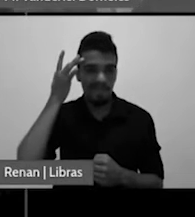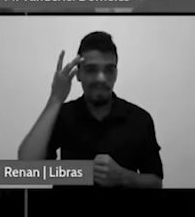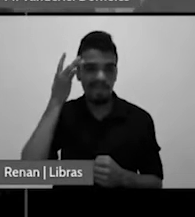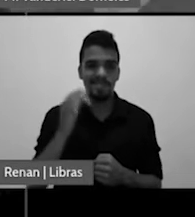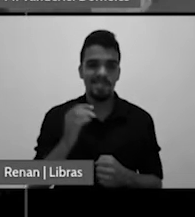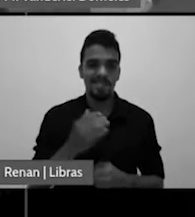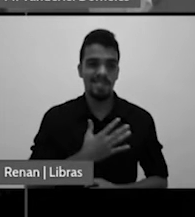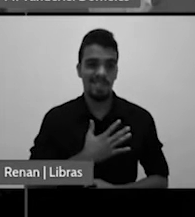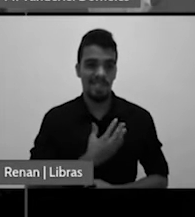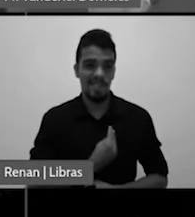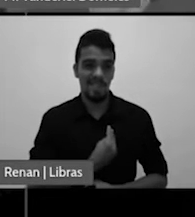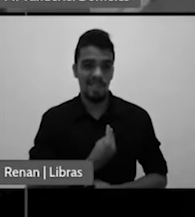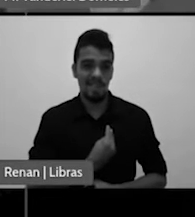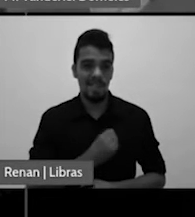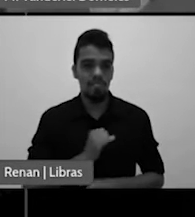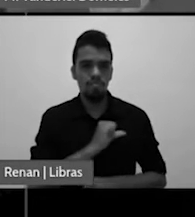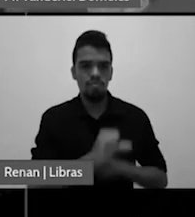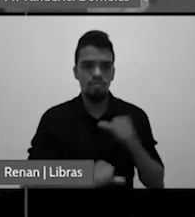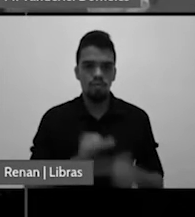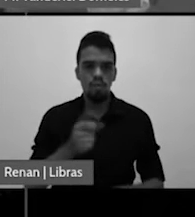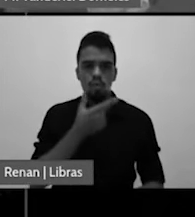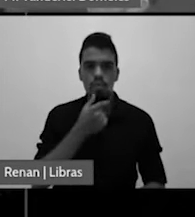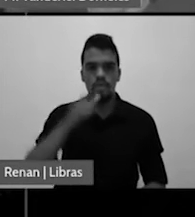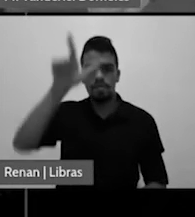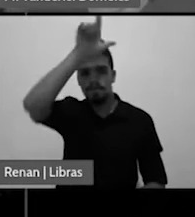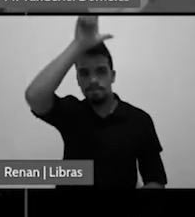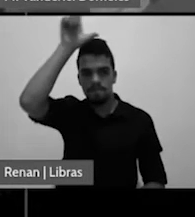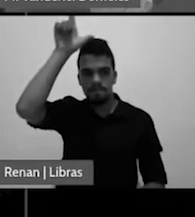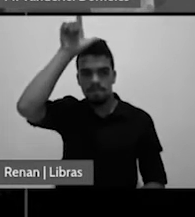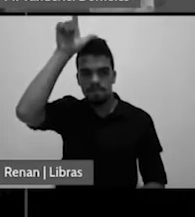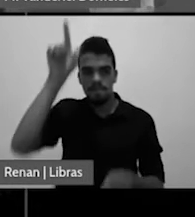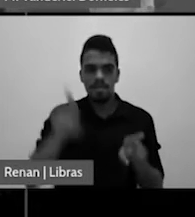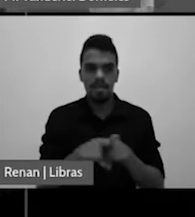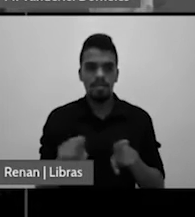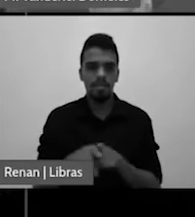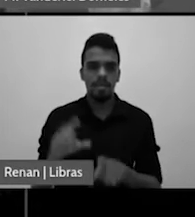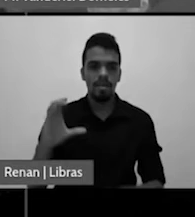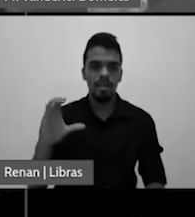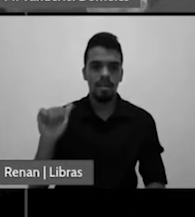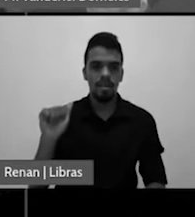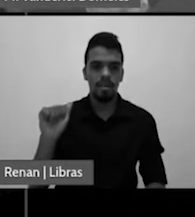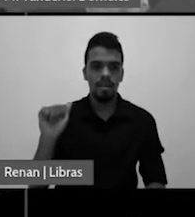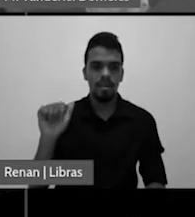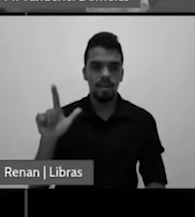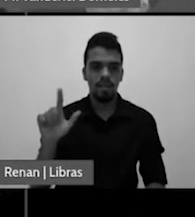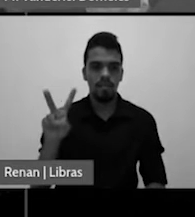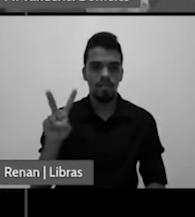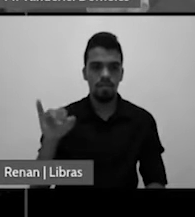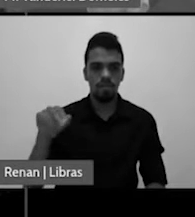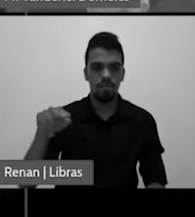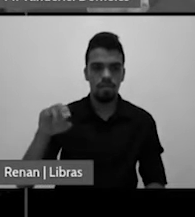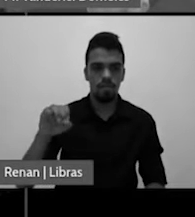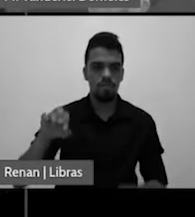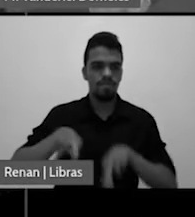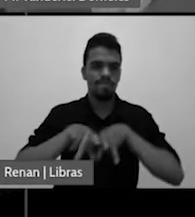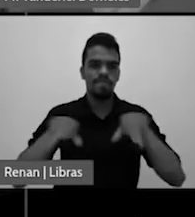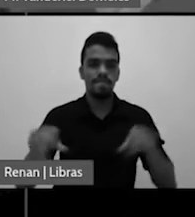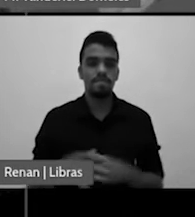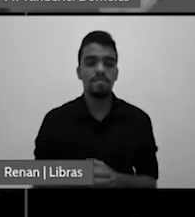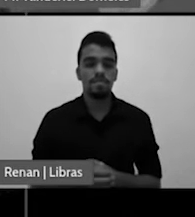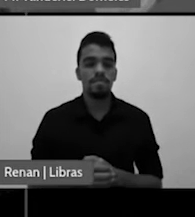do Senhor. Nem Lutero, nem Calvínio, nem Zwingli, nem os demais. Os primeiros protestantes que se interessaram pelo dia do Senhor